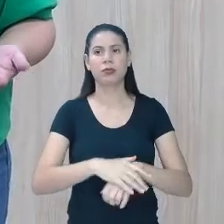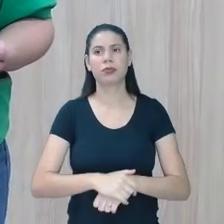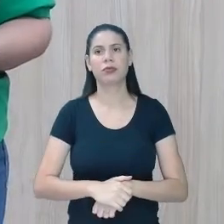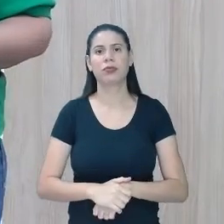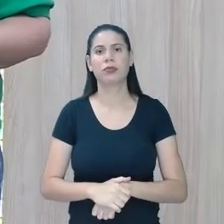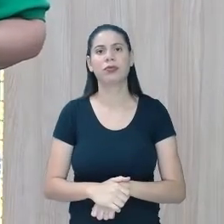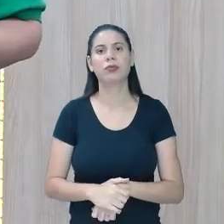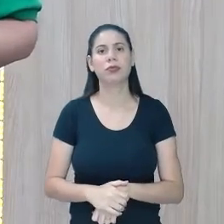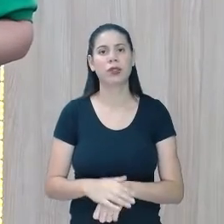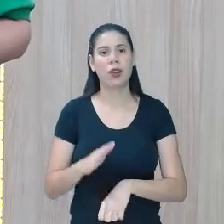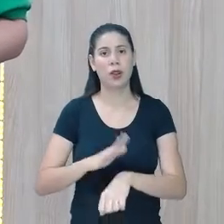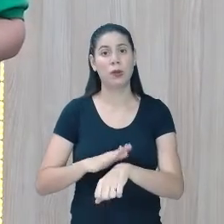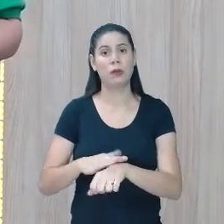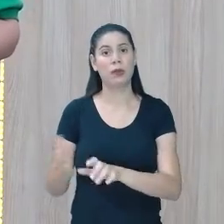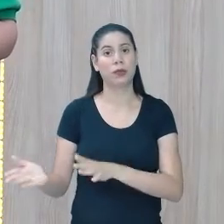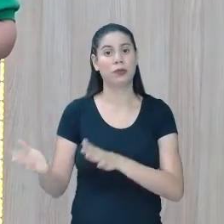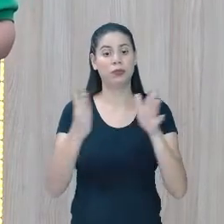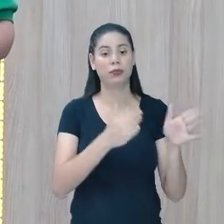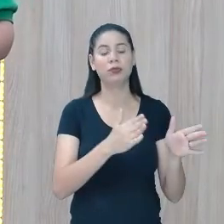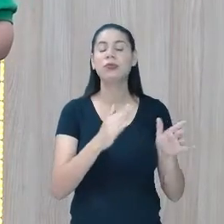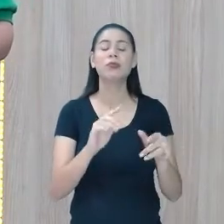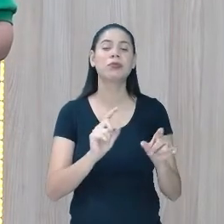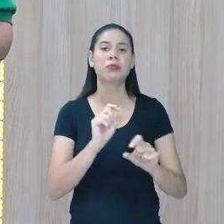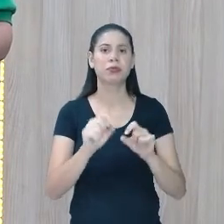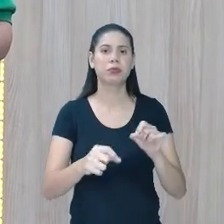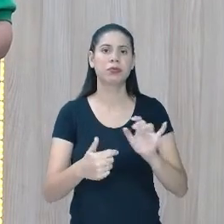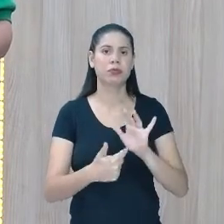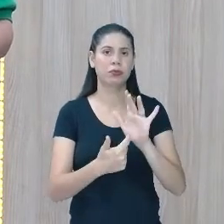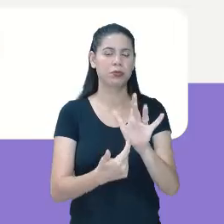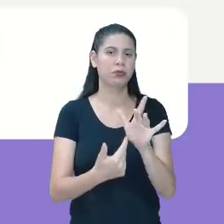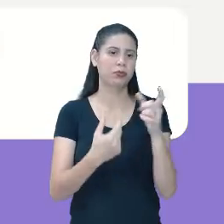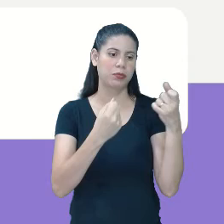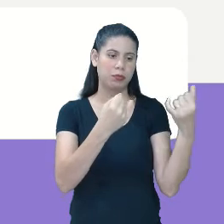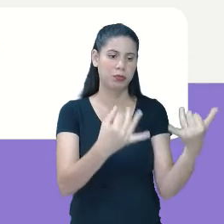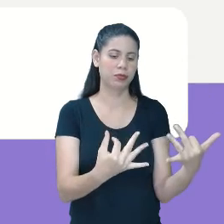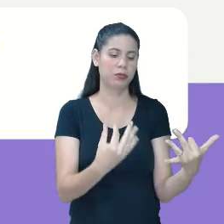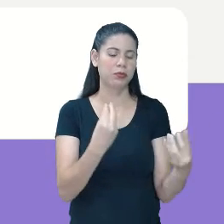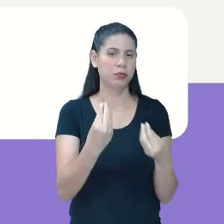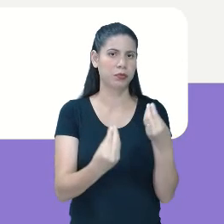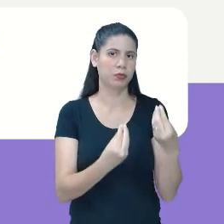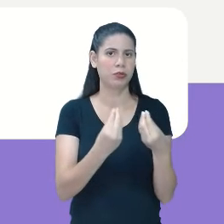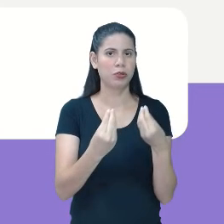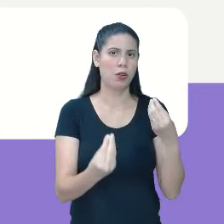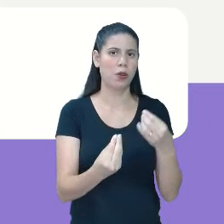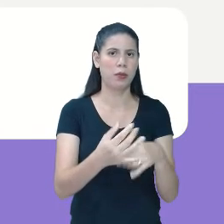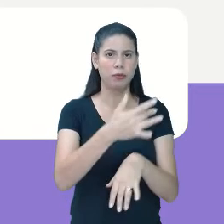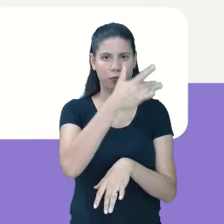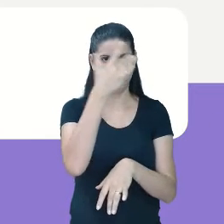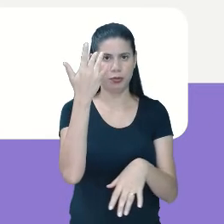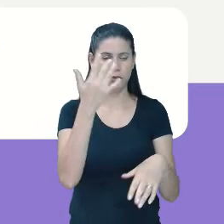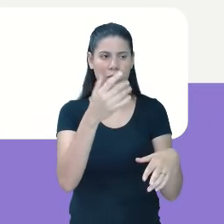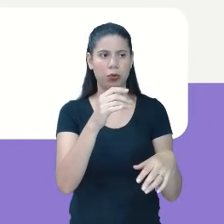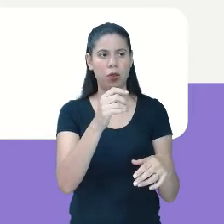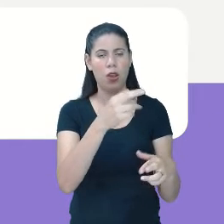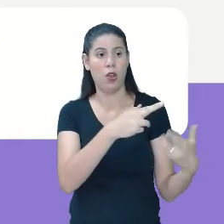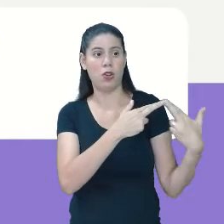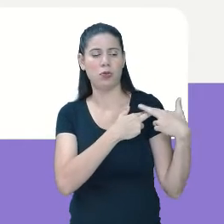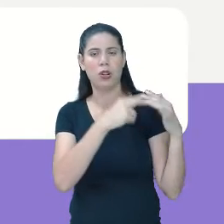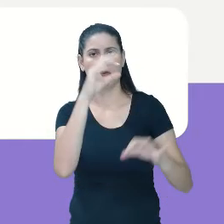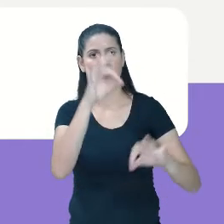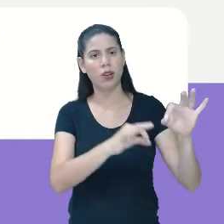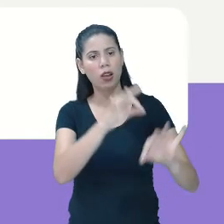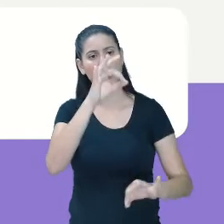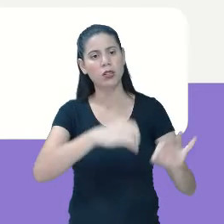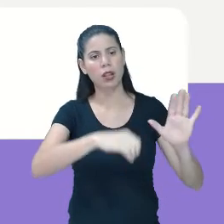No nosso momento anterior, nós falamos um pouco de quem é responsável por